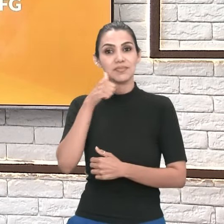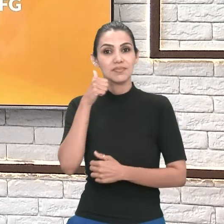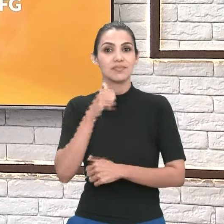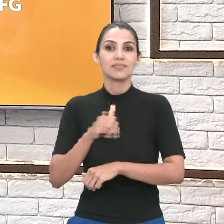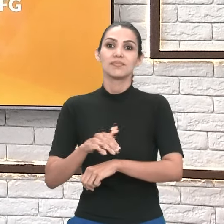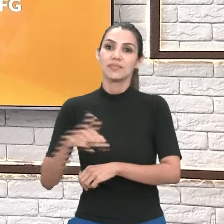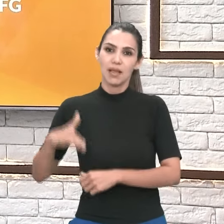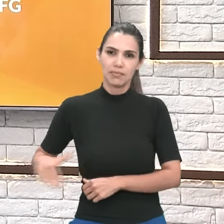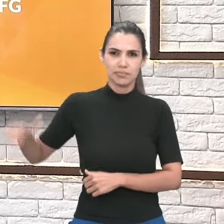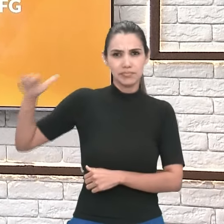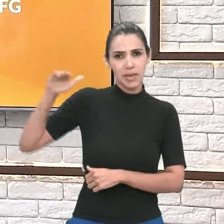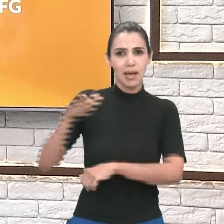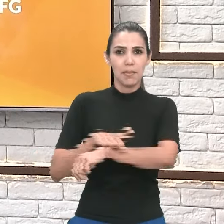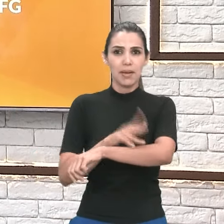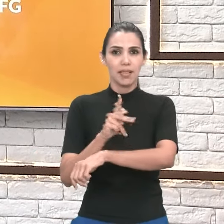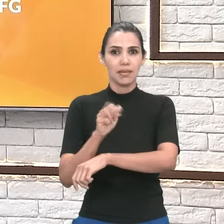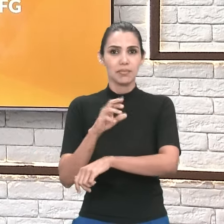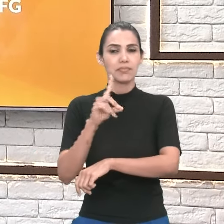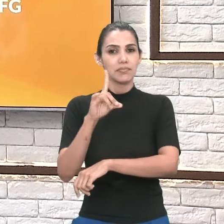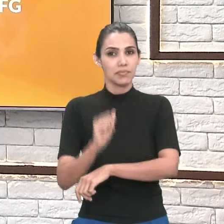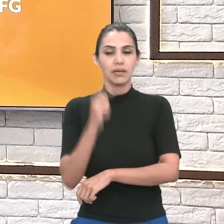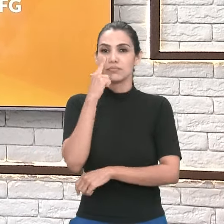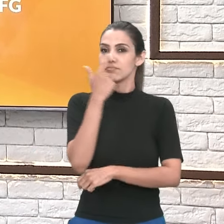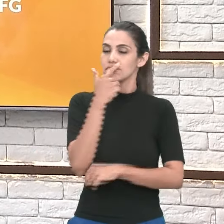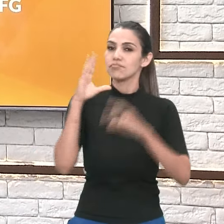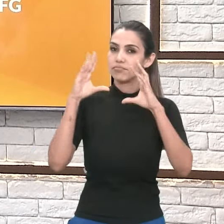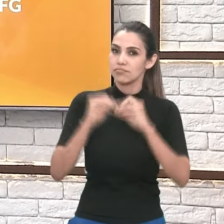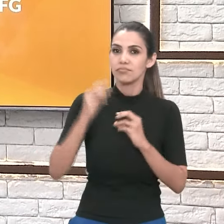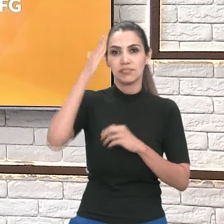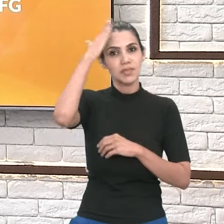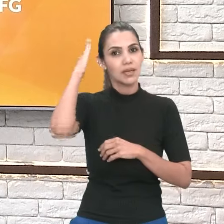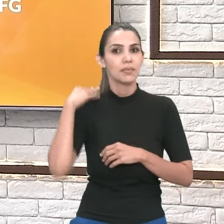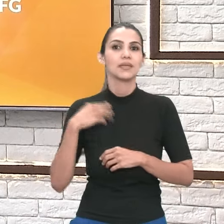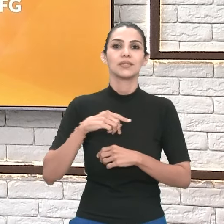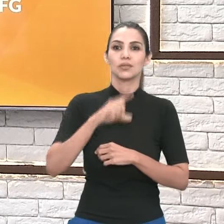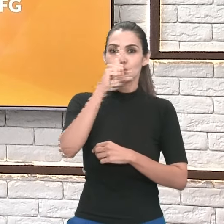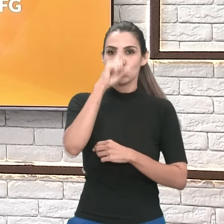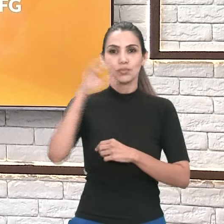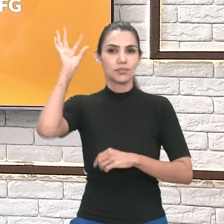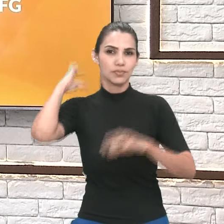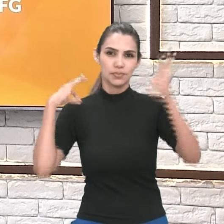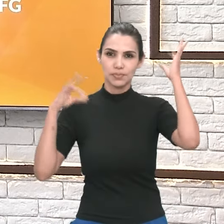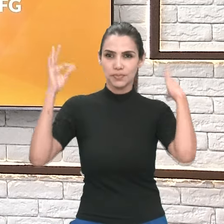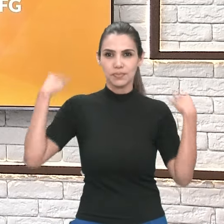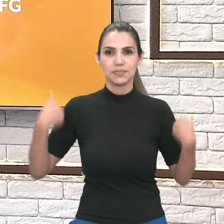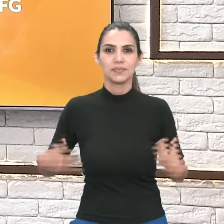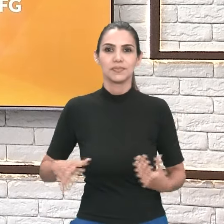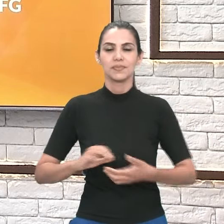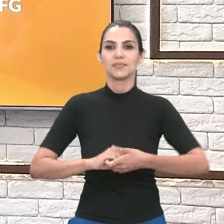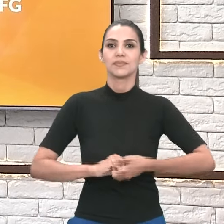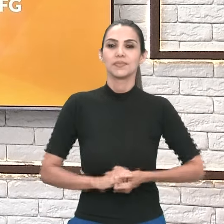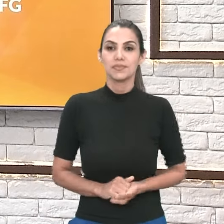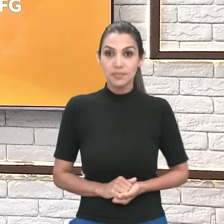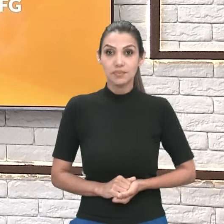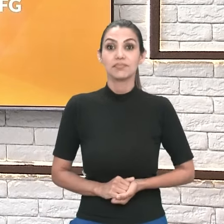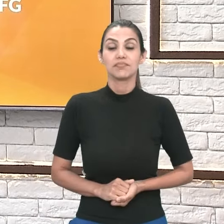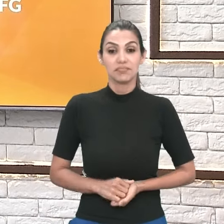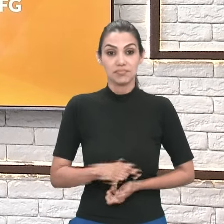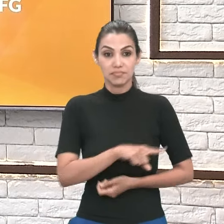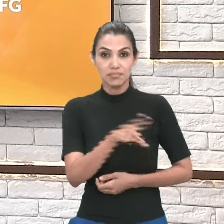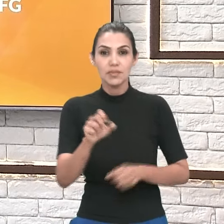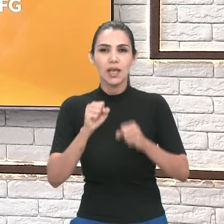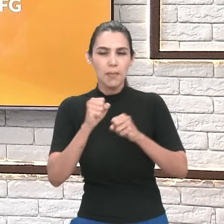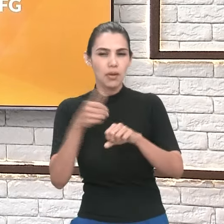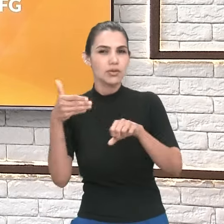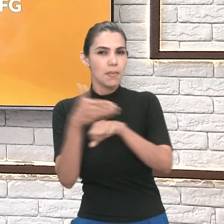uma mulher de média estatura, tem pele parda, olhos escuros e cabelos lisos, com mechas abaixo dos ombros. E eu te lembro também